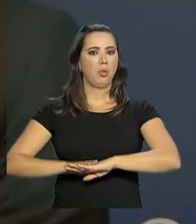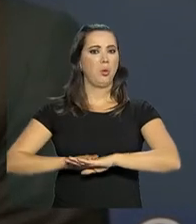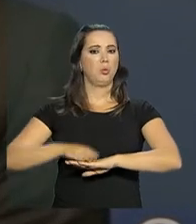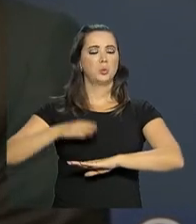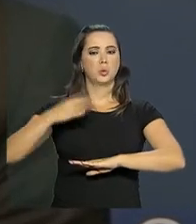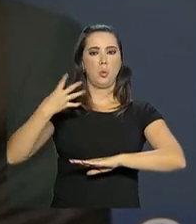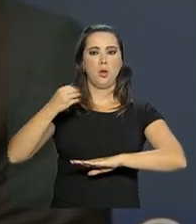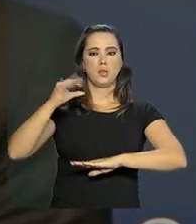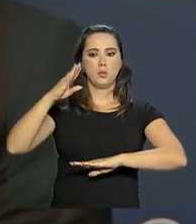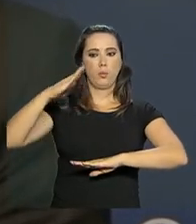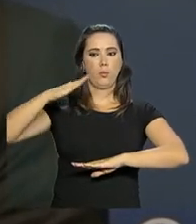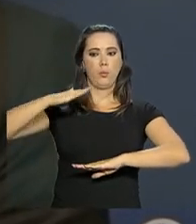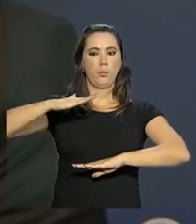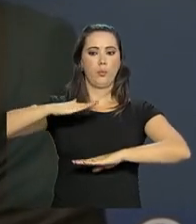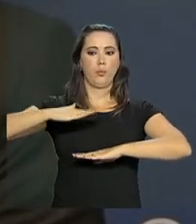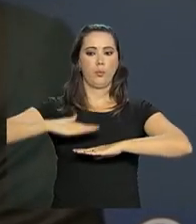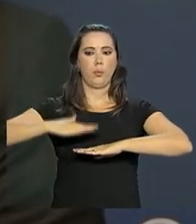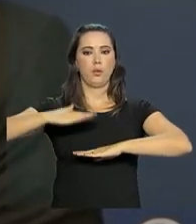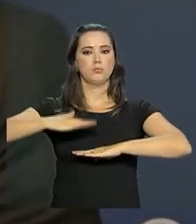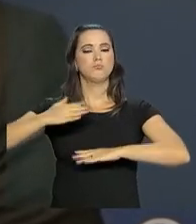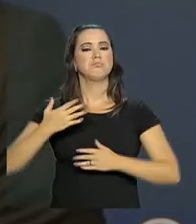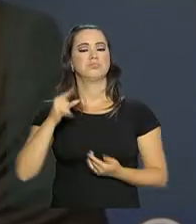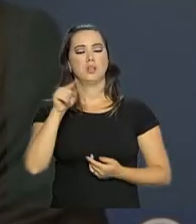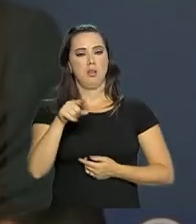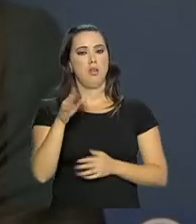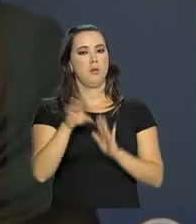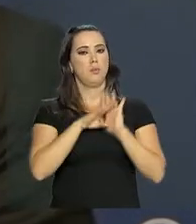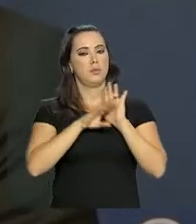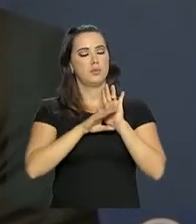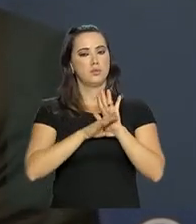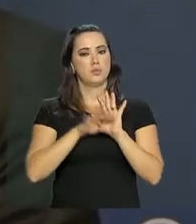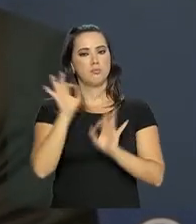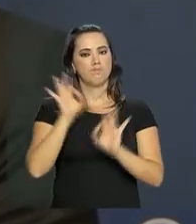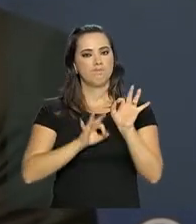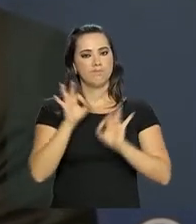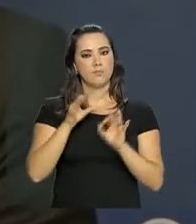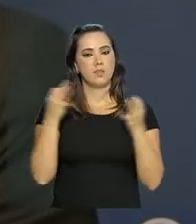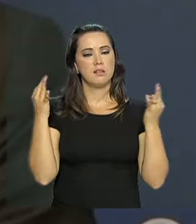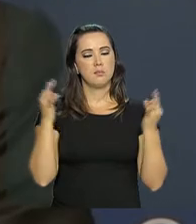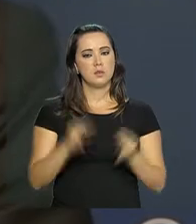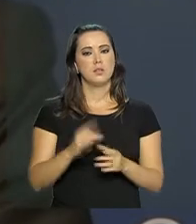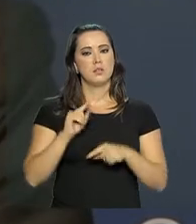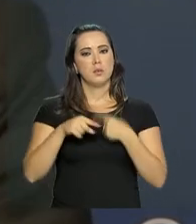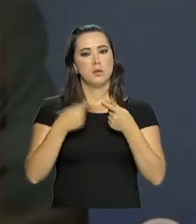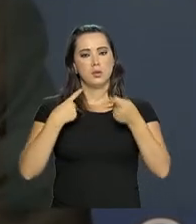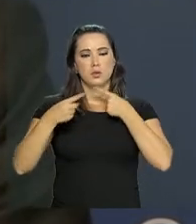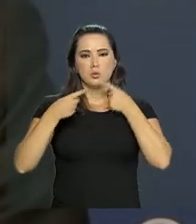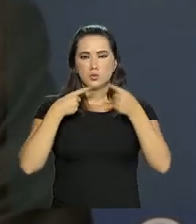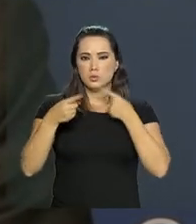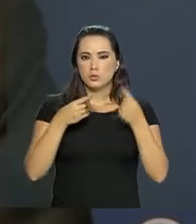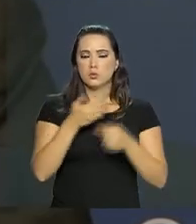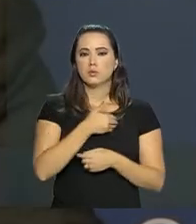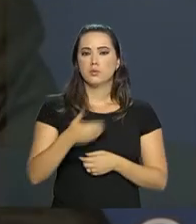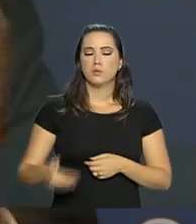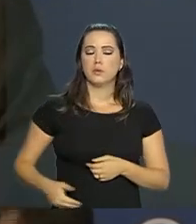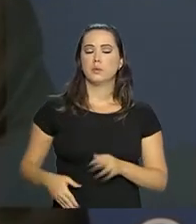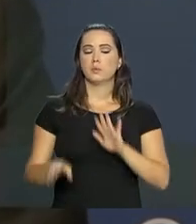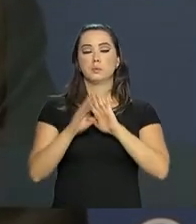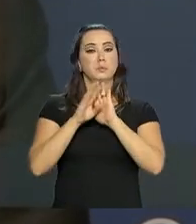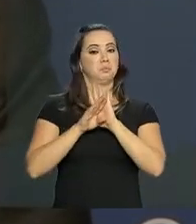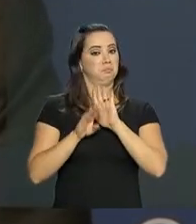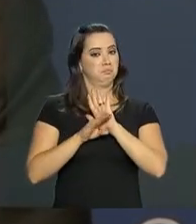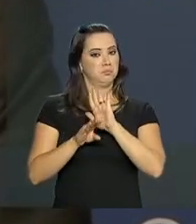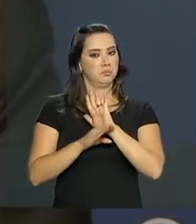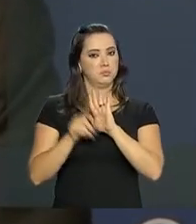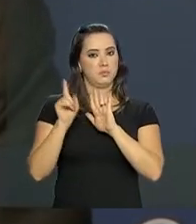foi muito bem concebido depois de várias discussões no governo, várias audiências públicas. O projeto ficou,